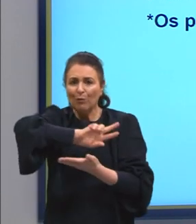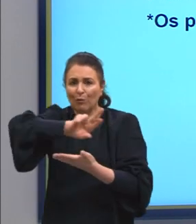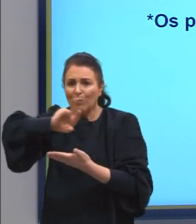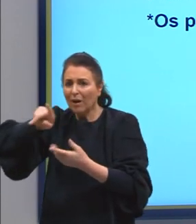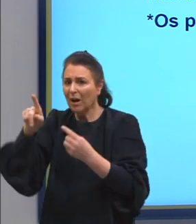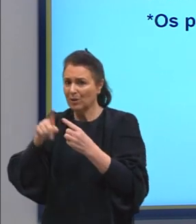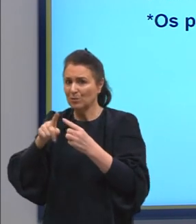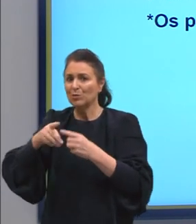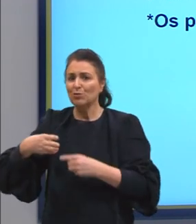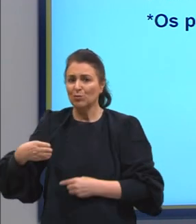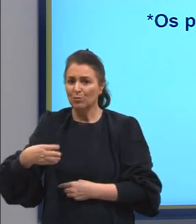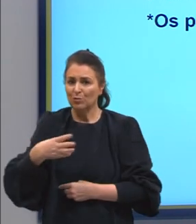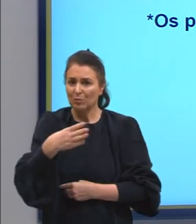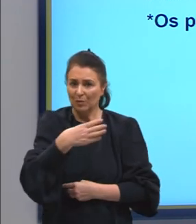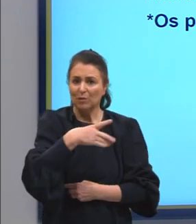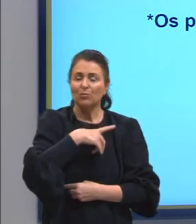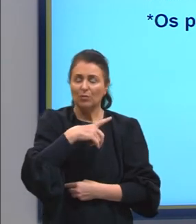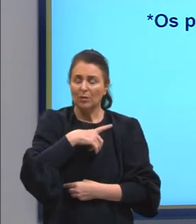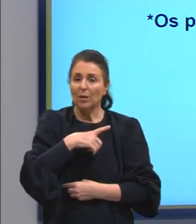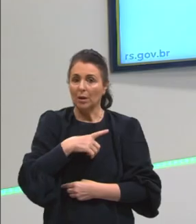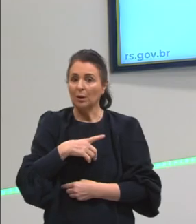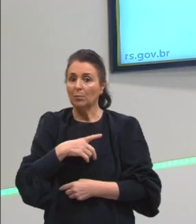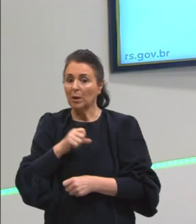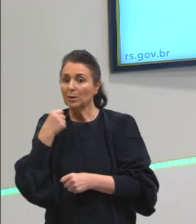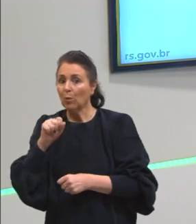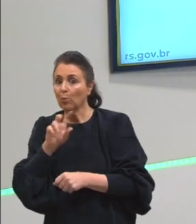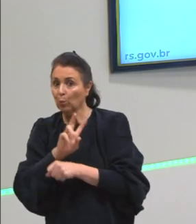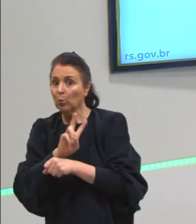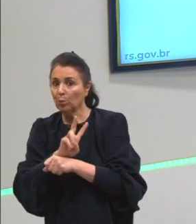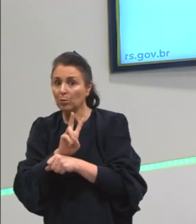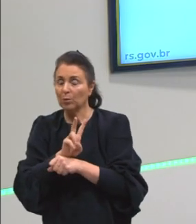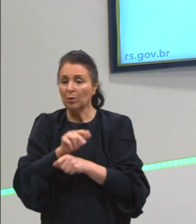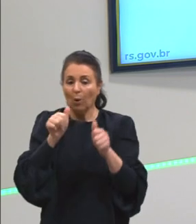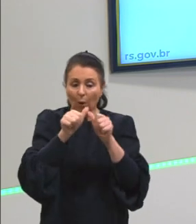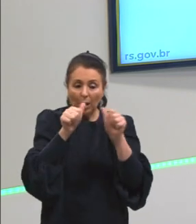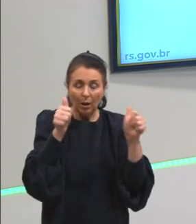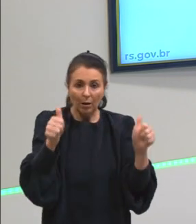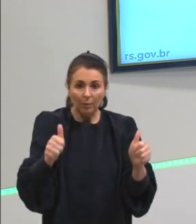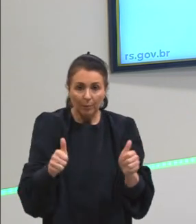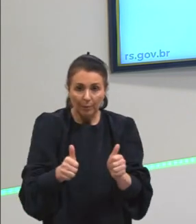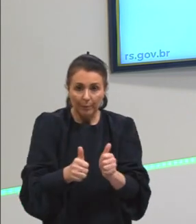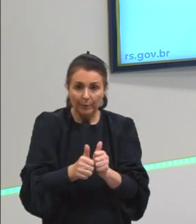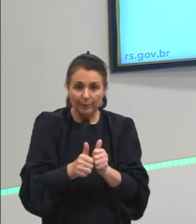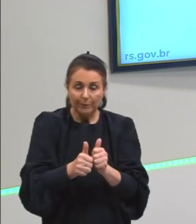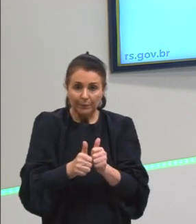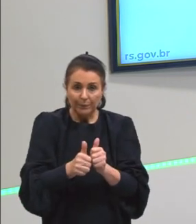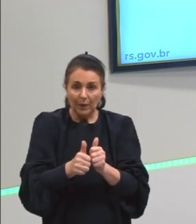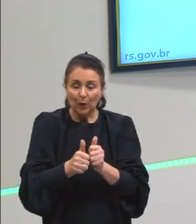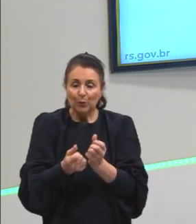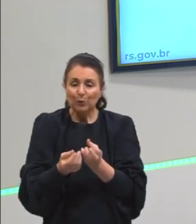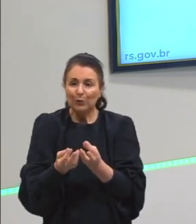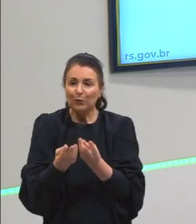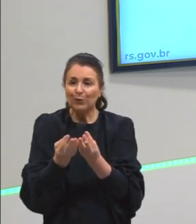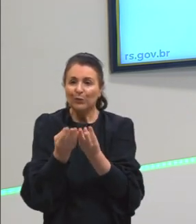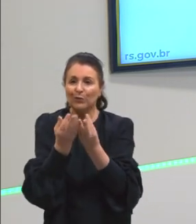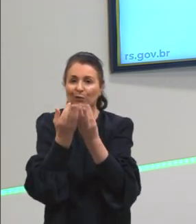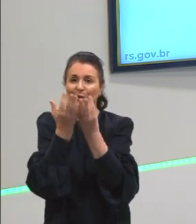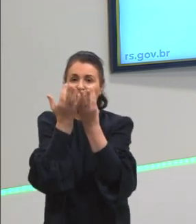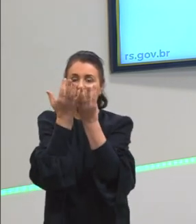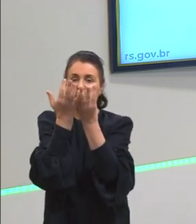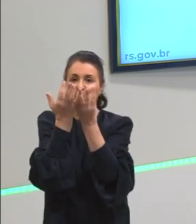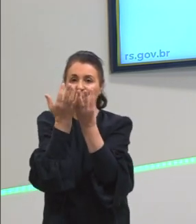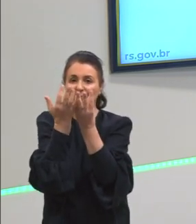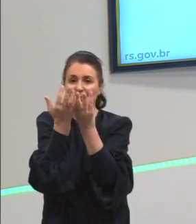ainda existem e alguns são preservados. E aqui trago uma imagem, então, do Fogarel, uma